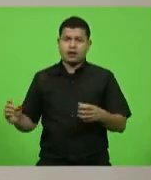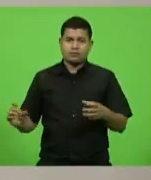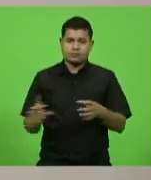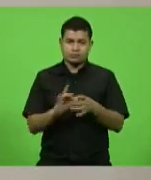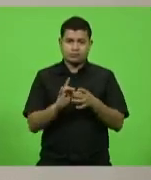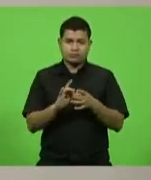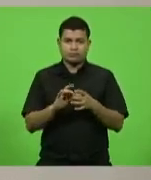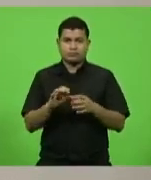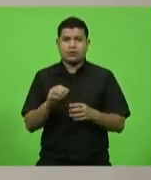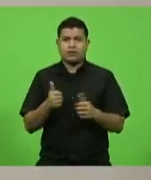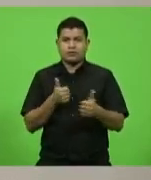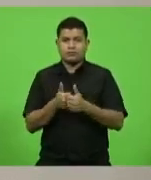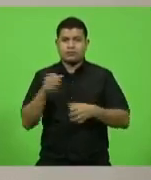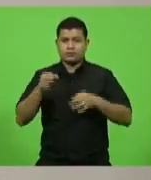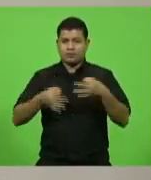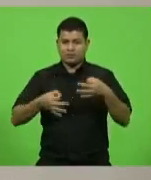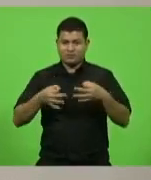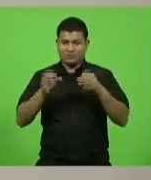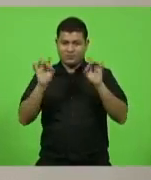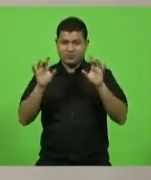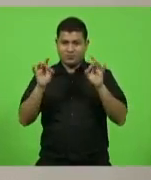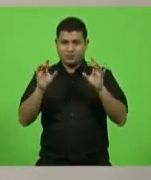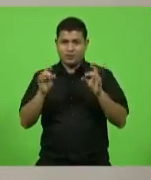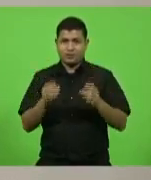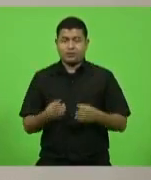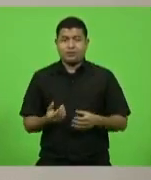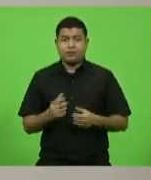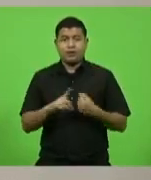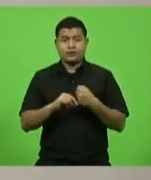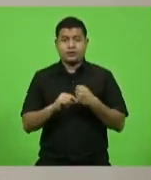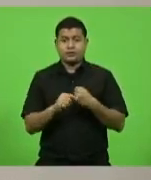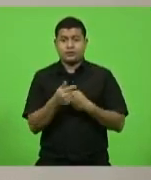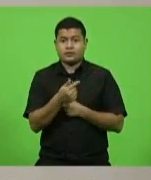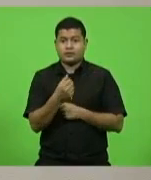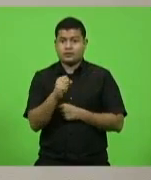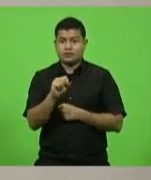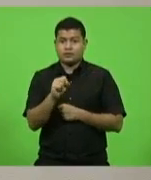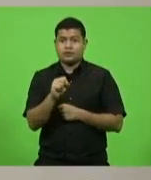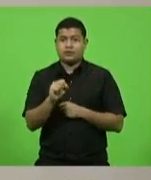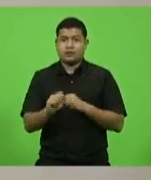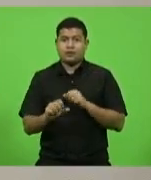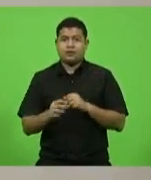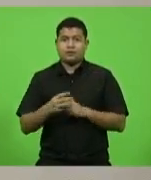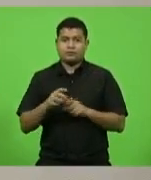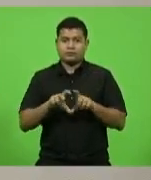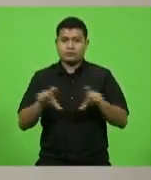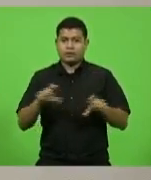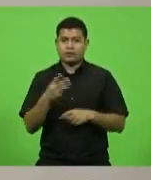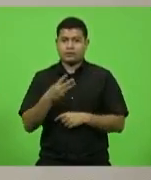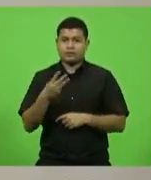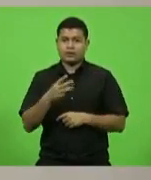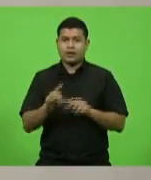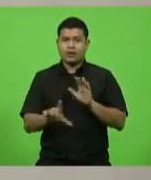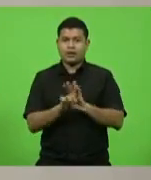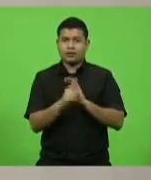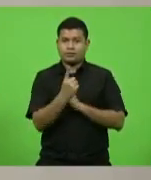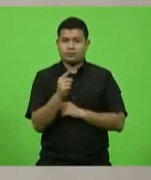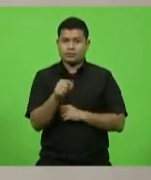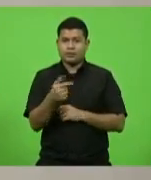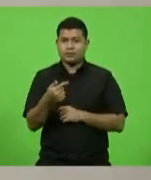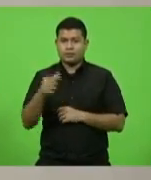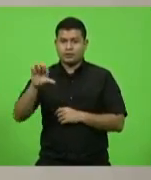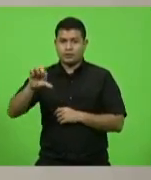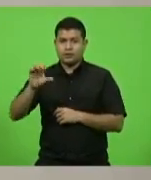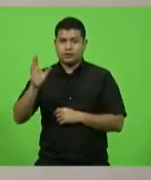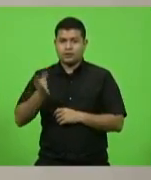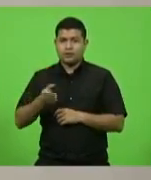previsto no artigo 78, parágrafo 3º da Lei 1079, dar-se-á por